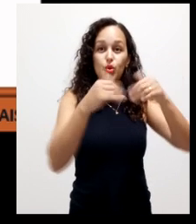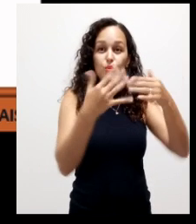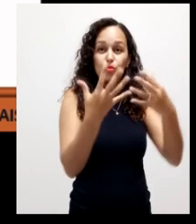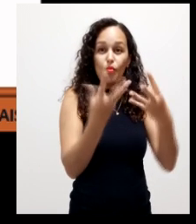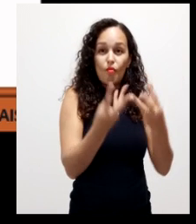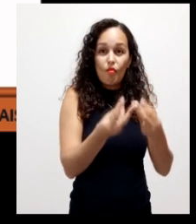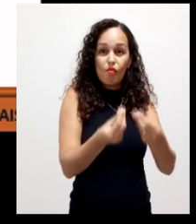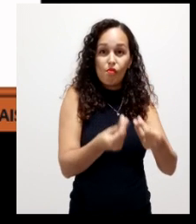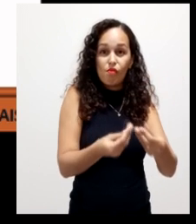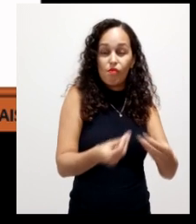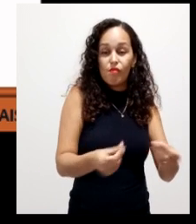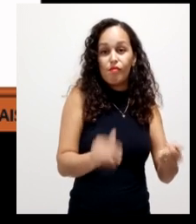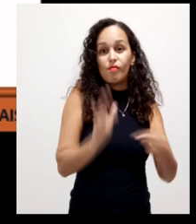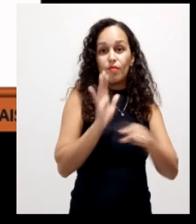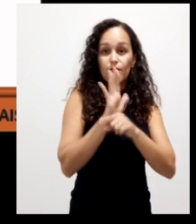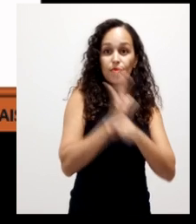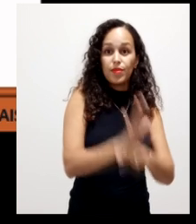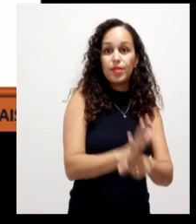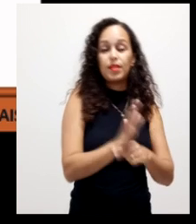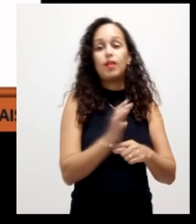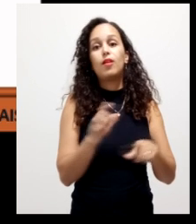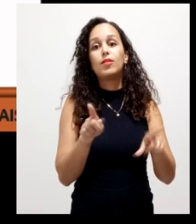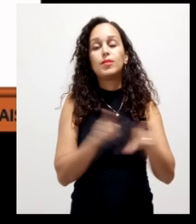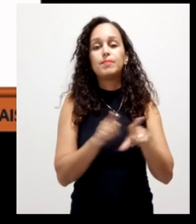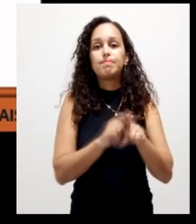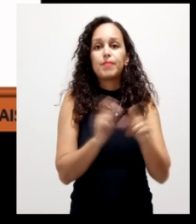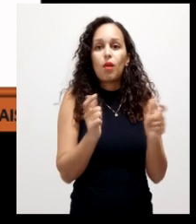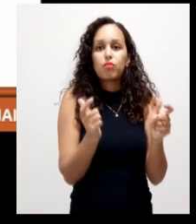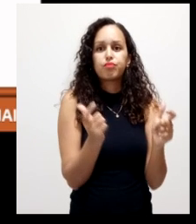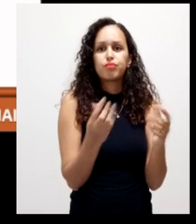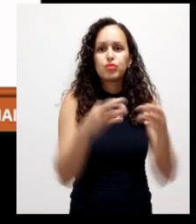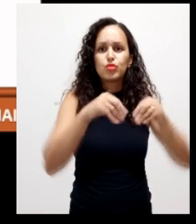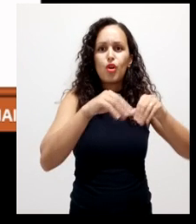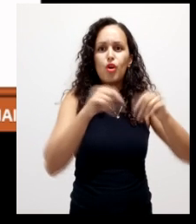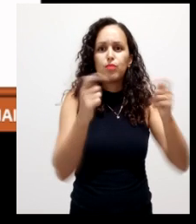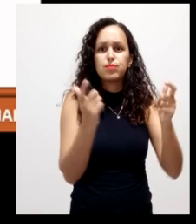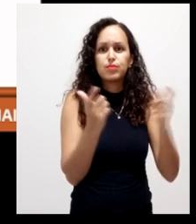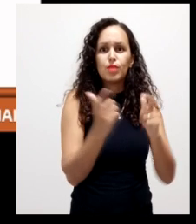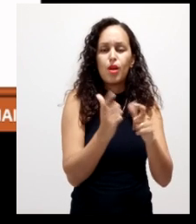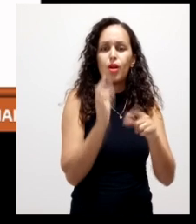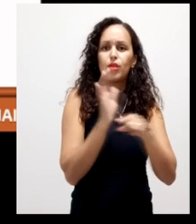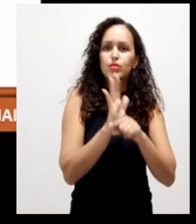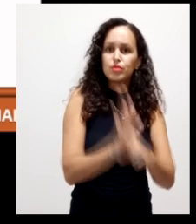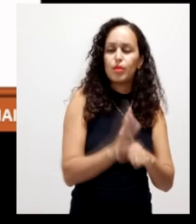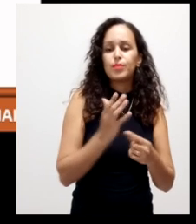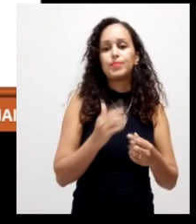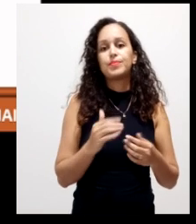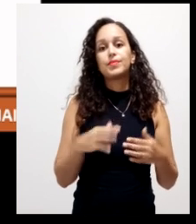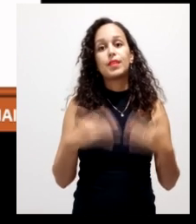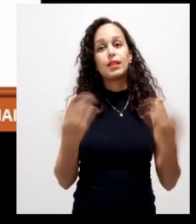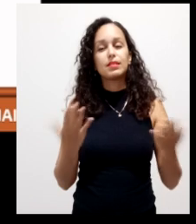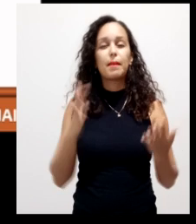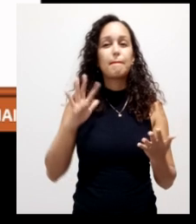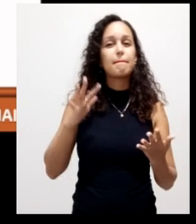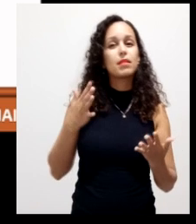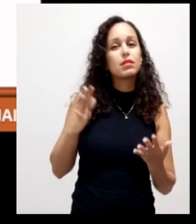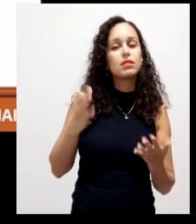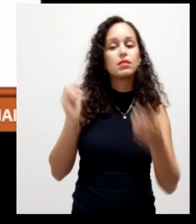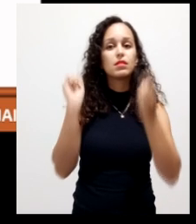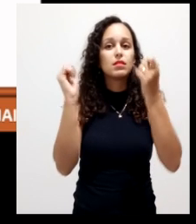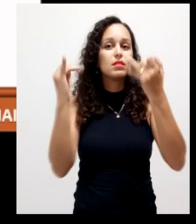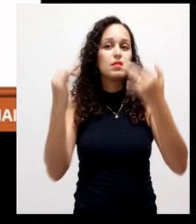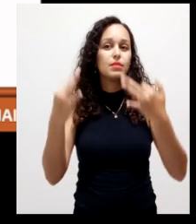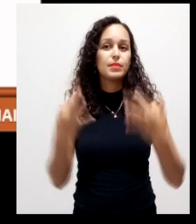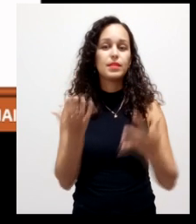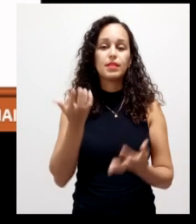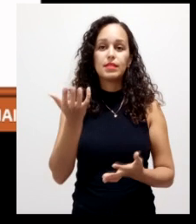degradados esgotados e controle de erosão do solo e assim gente é mais ou menos o que eu quis falar e o que